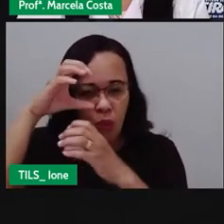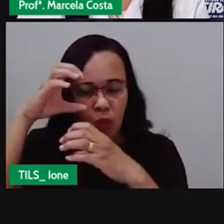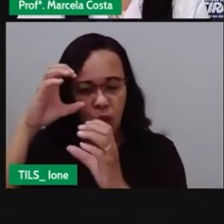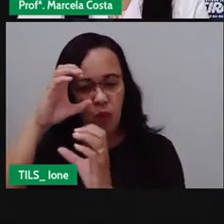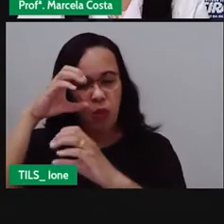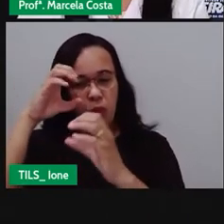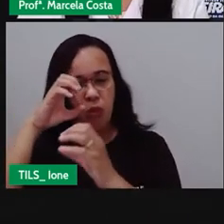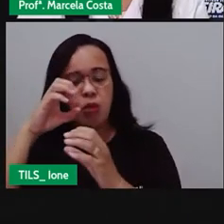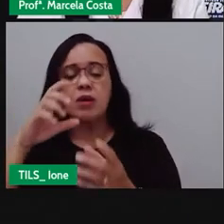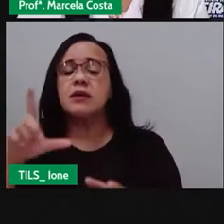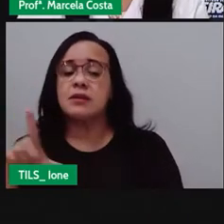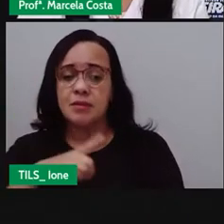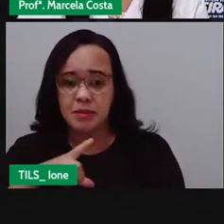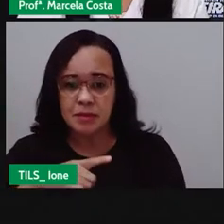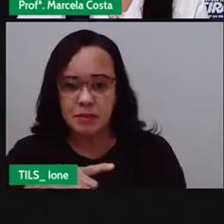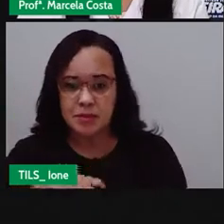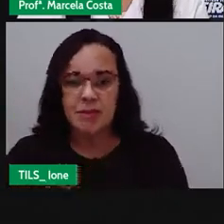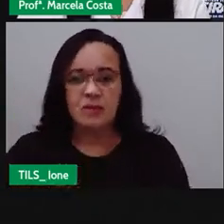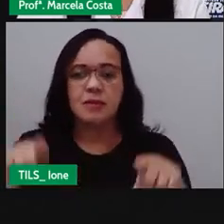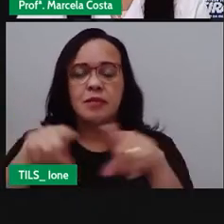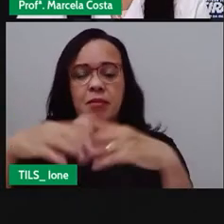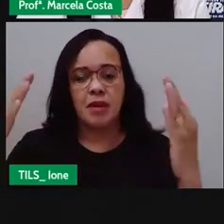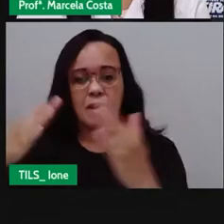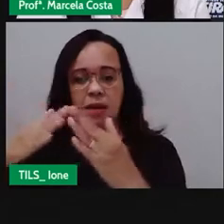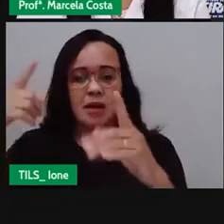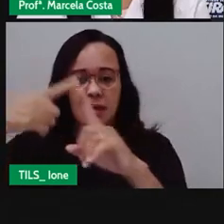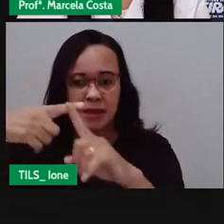a Catedral Metropolitana de Santana.